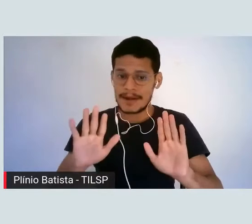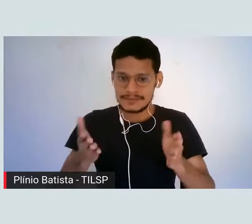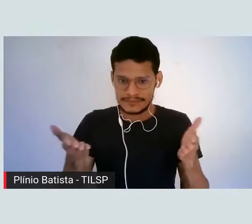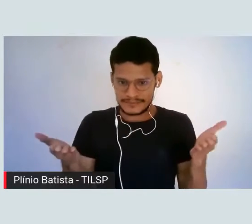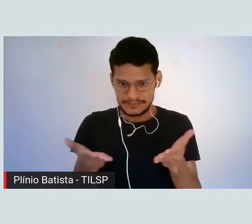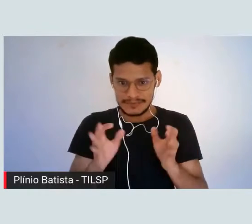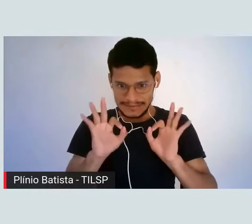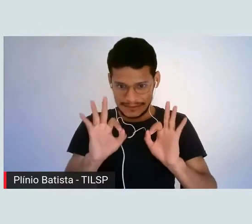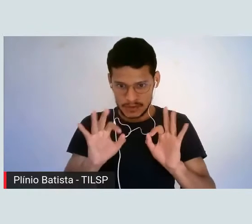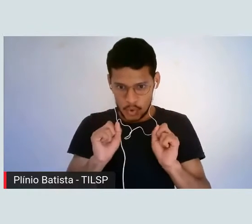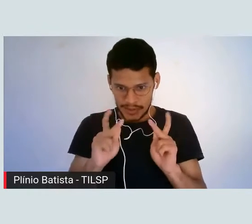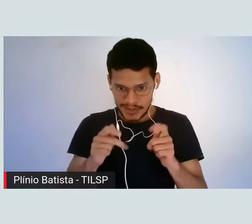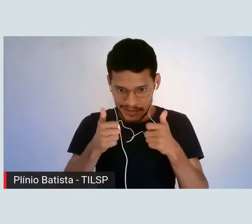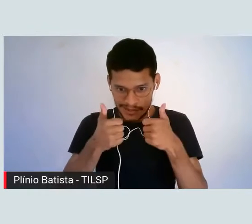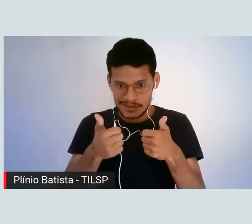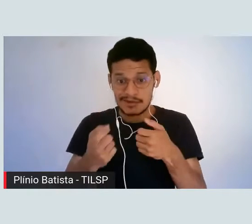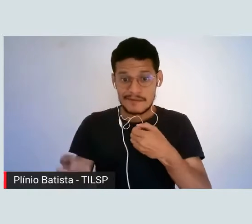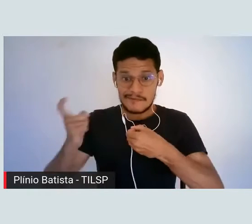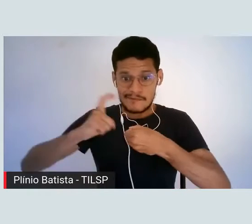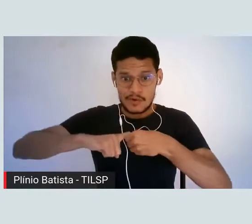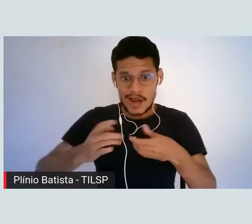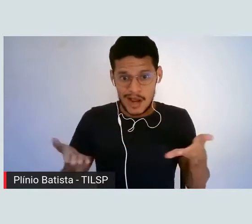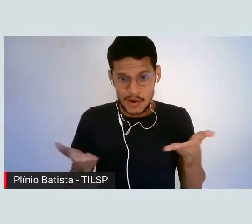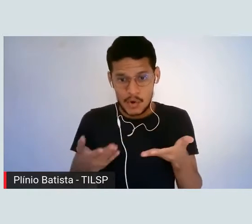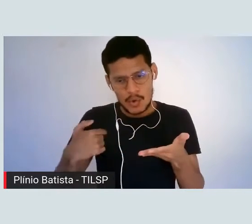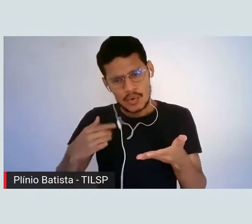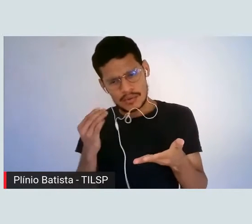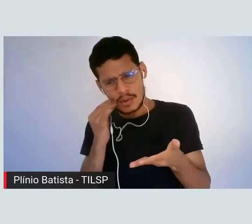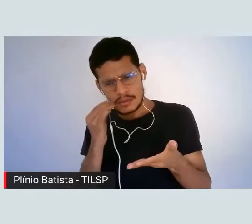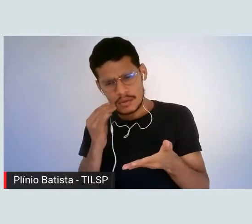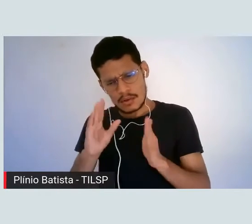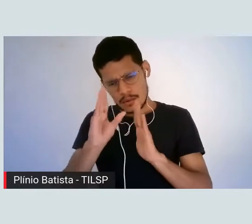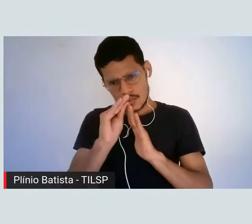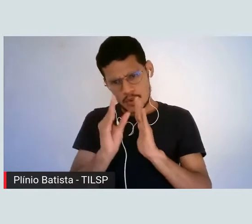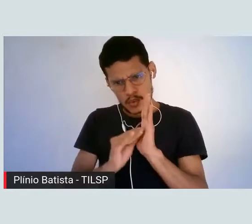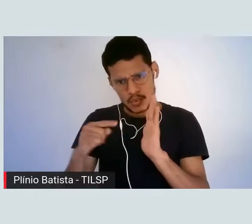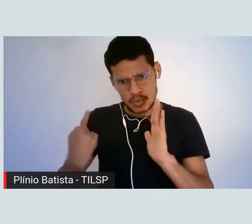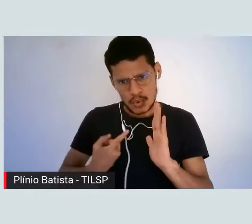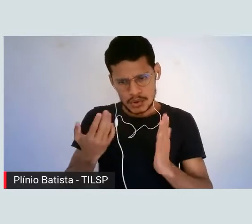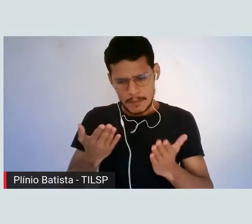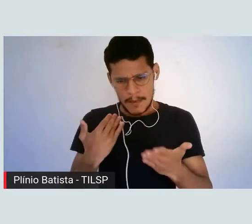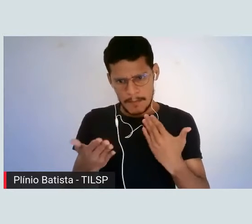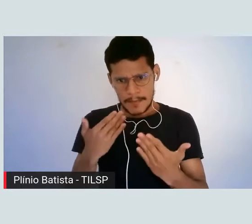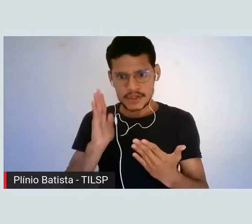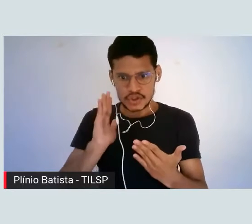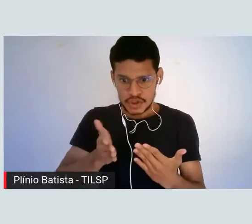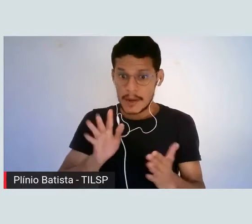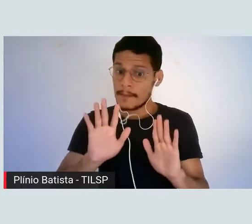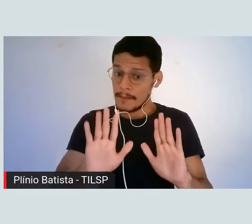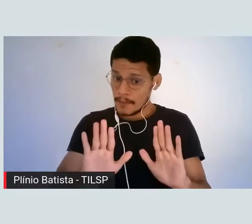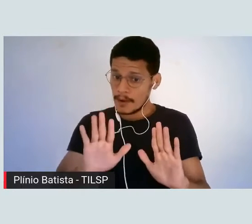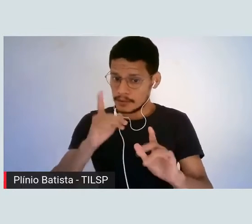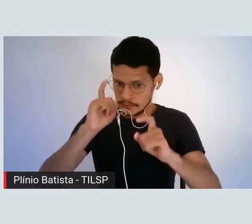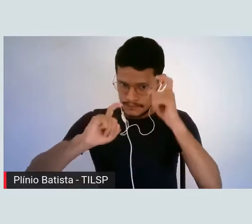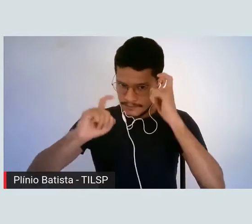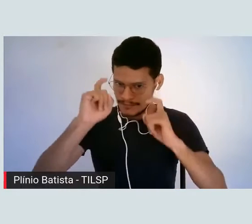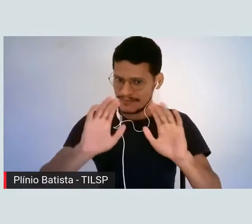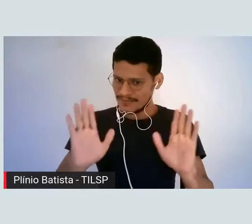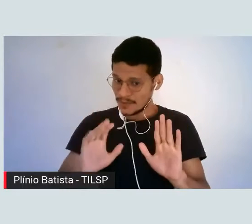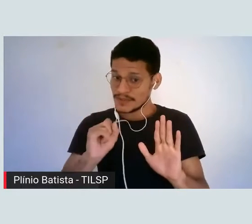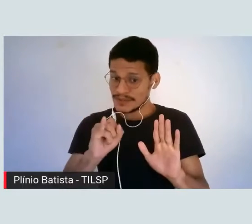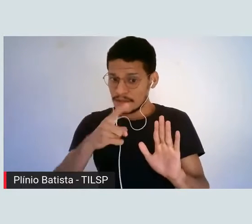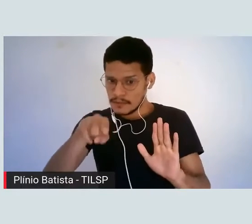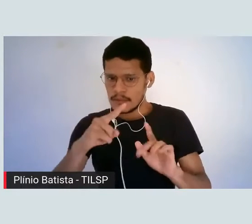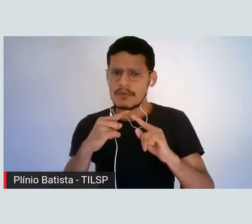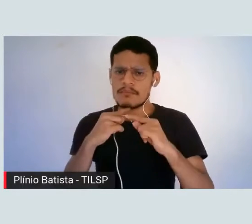vamos retomar. Vou tentar voltar um pouquinho no que a gente conversou. Mas não se preocupem, tá? Qualquer coisa, qualquer